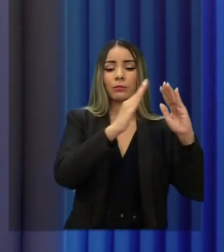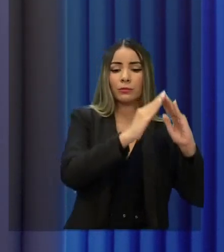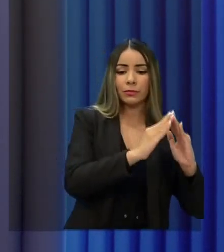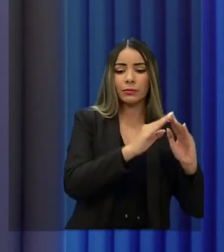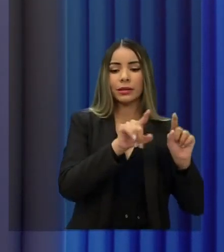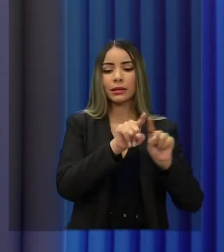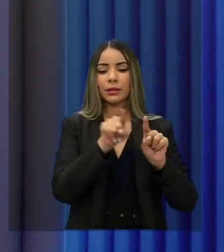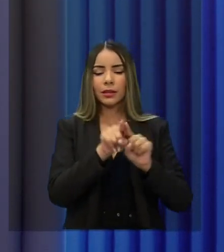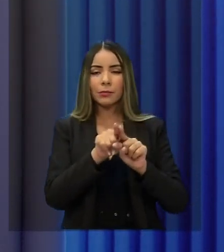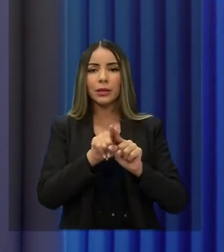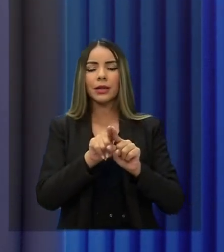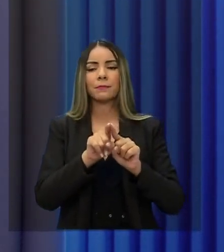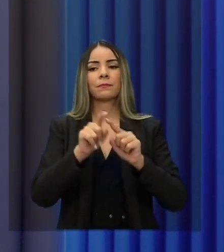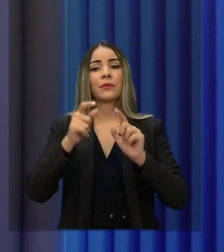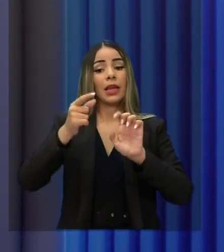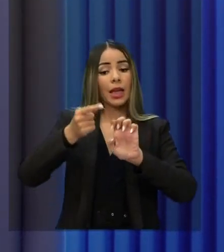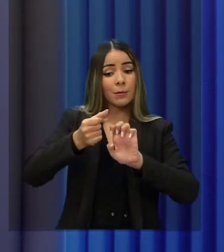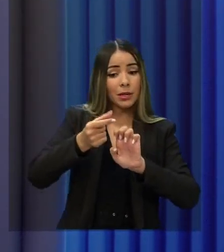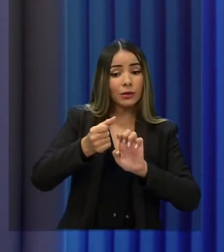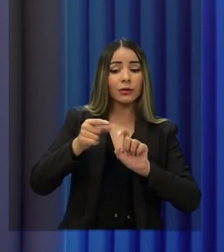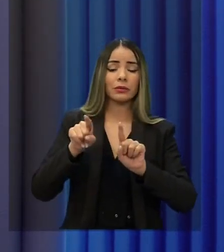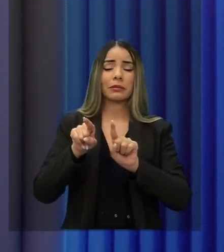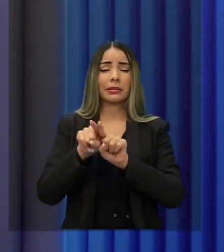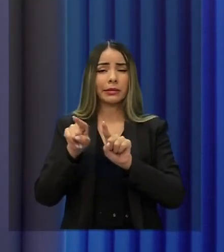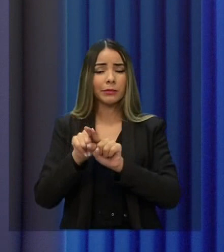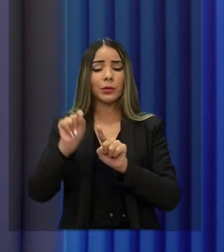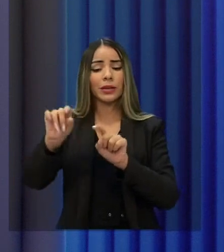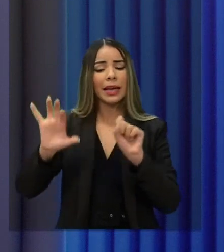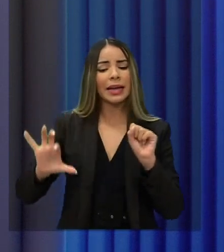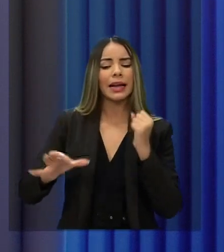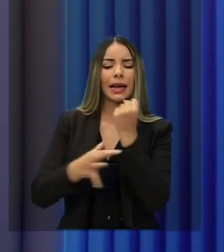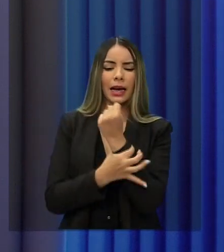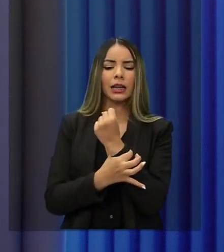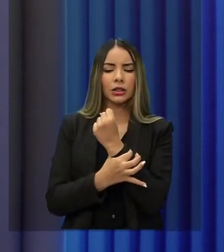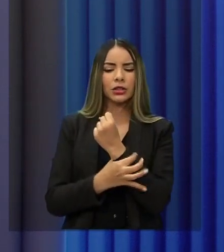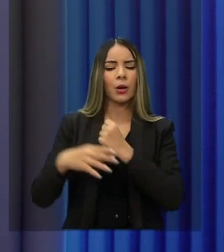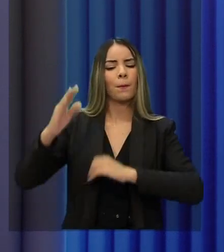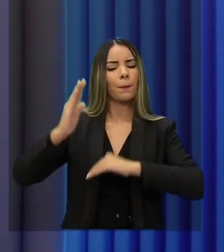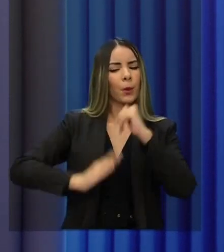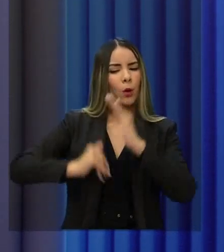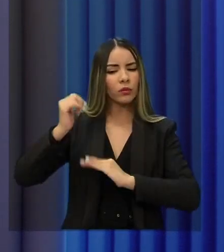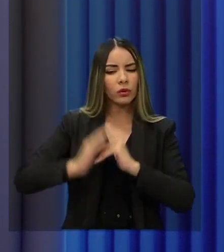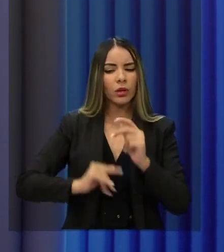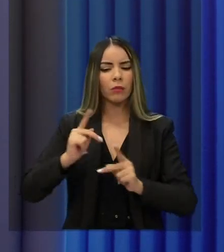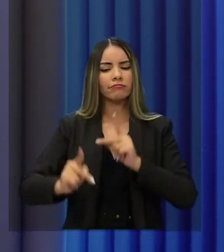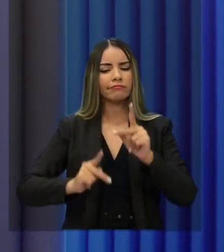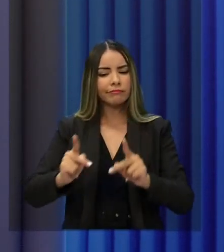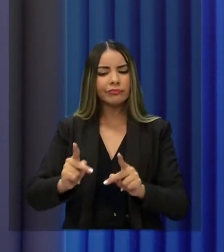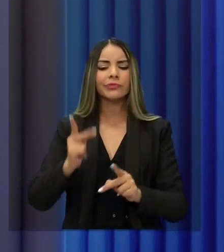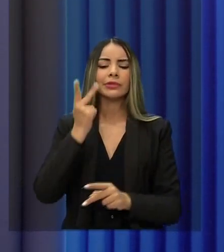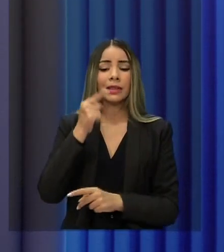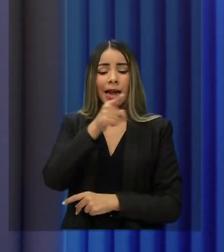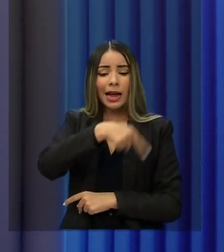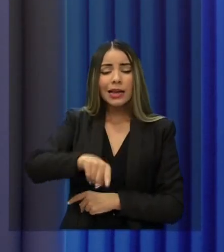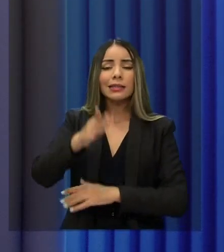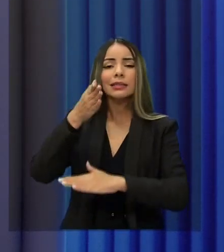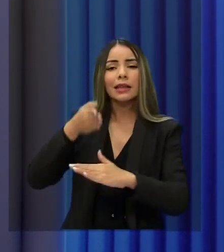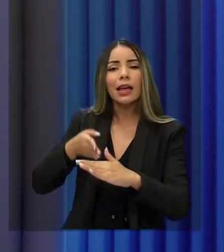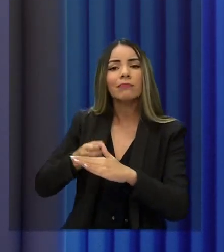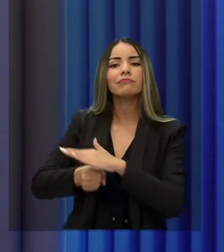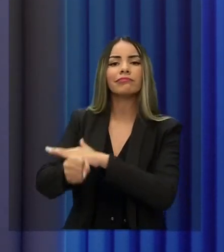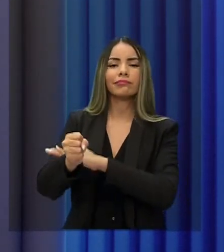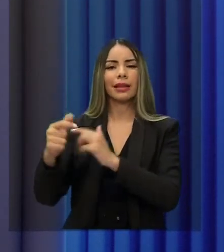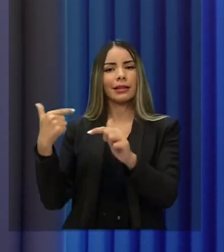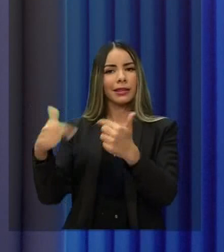pública do empreendedorismo e, da mesma forma, a quer garantir a capacitação profissional dos cearenses para que eles possam entrar no mercado de trabalho.